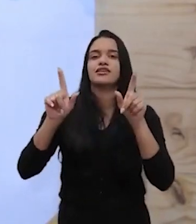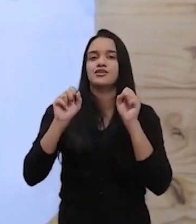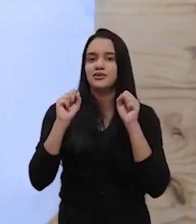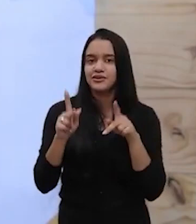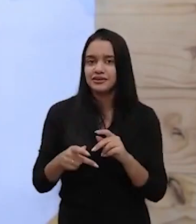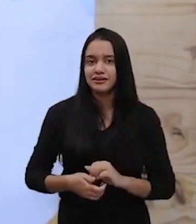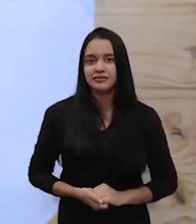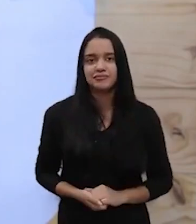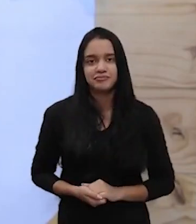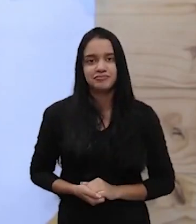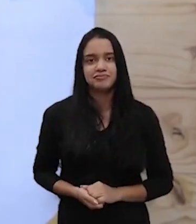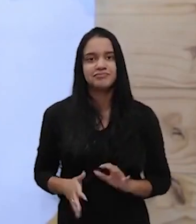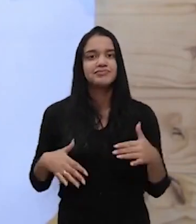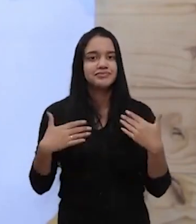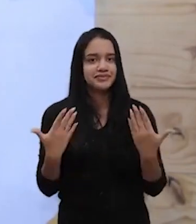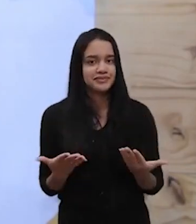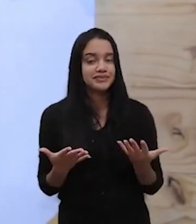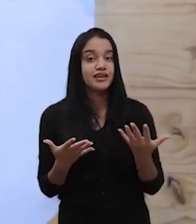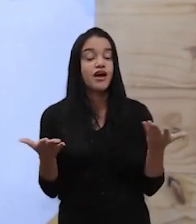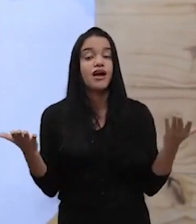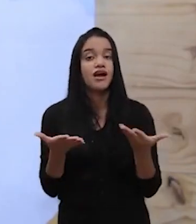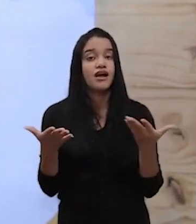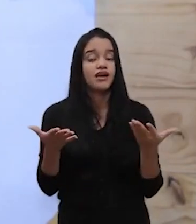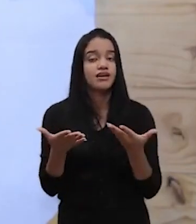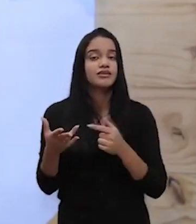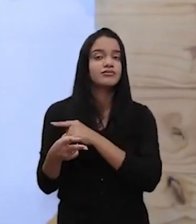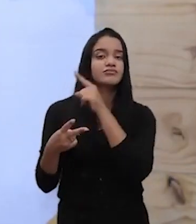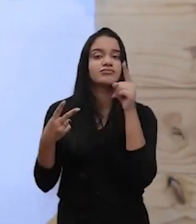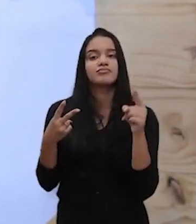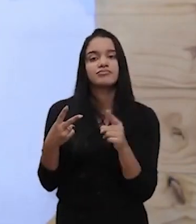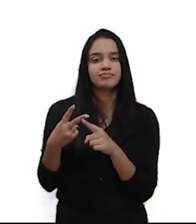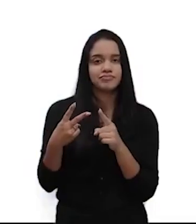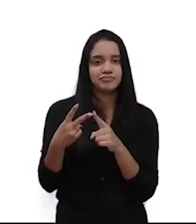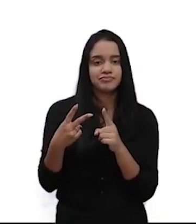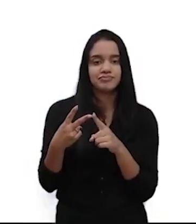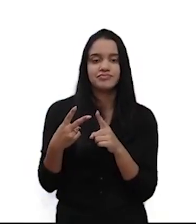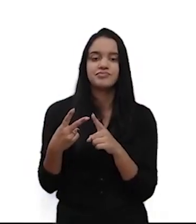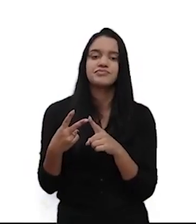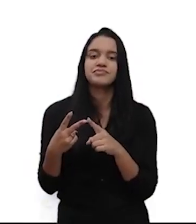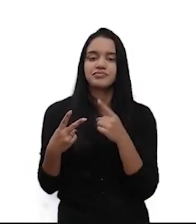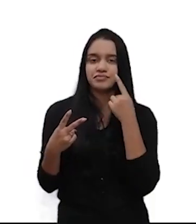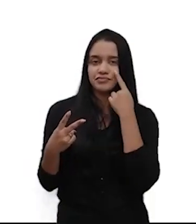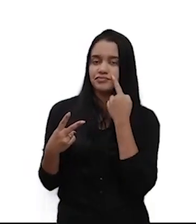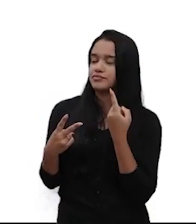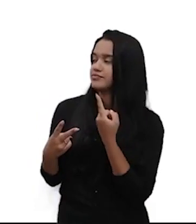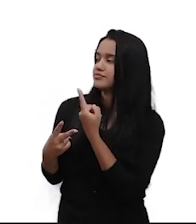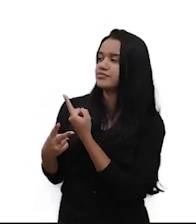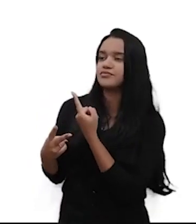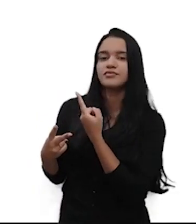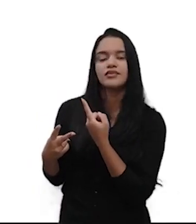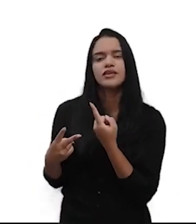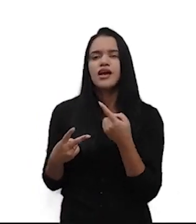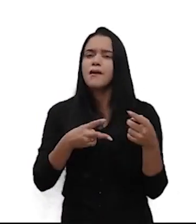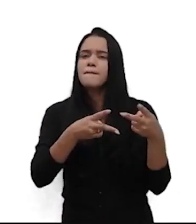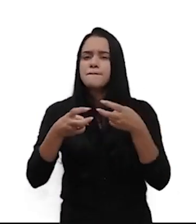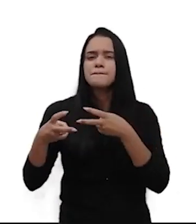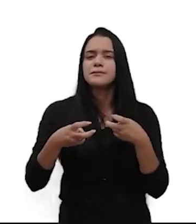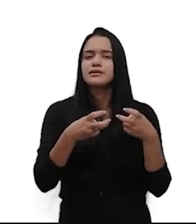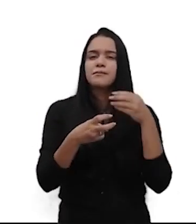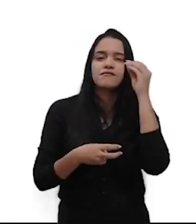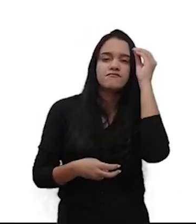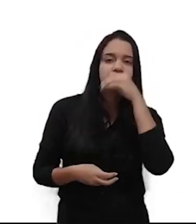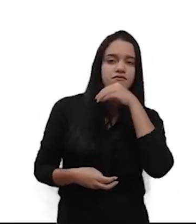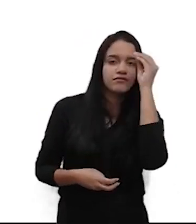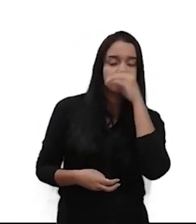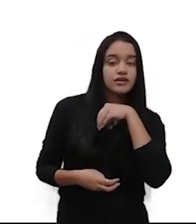Beleza? Então, vamos para o quadrante do lado direito. Aí você vai olhar fraquezas.